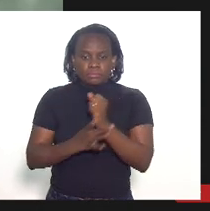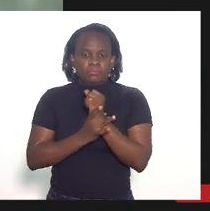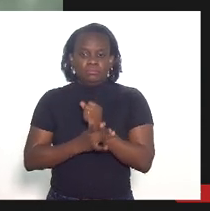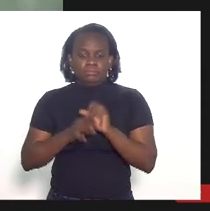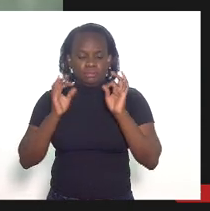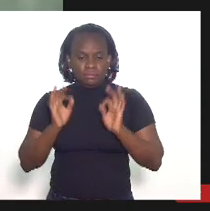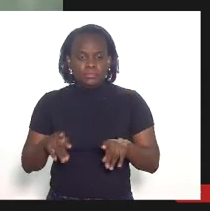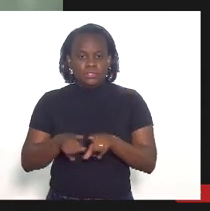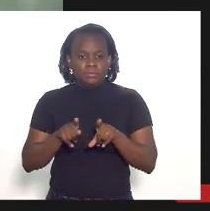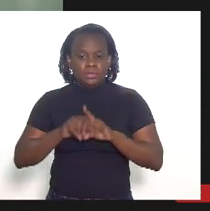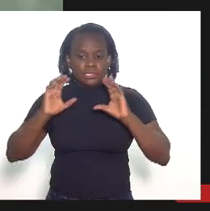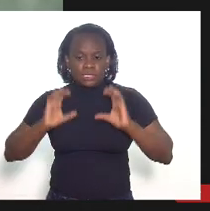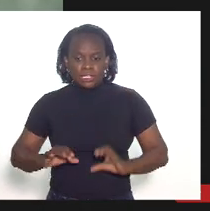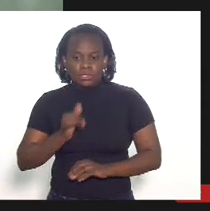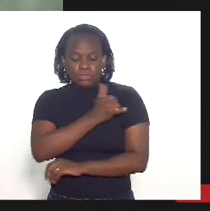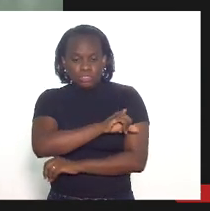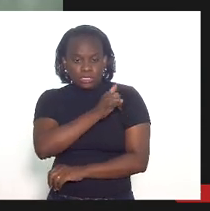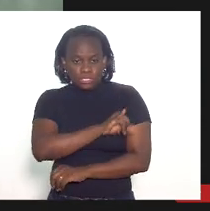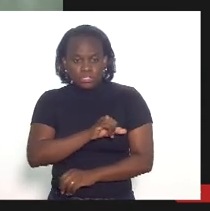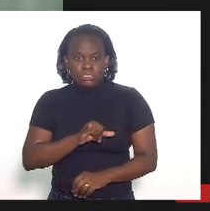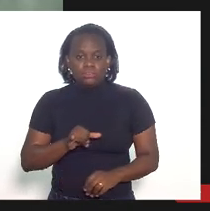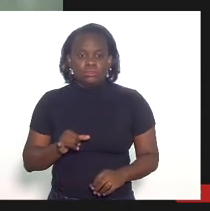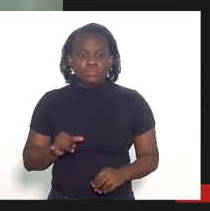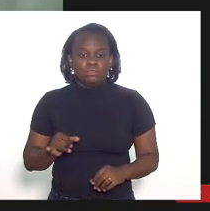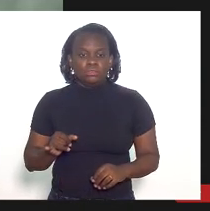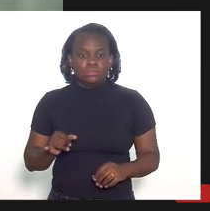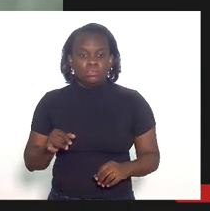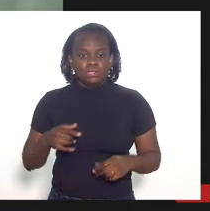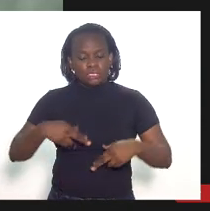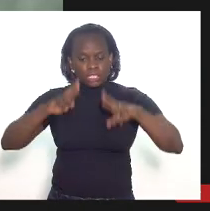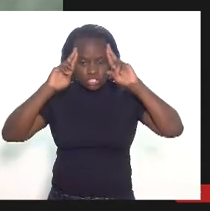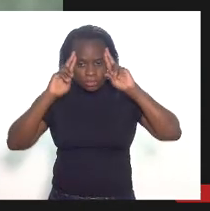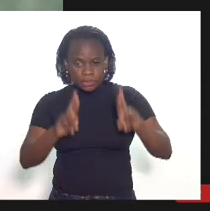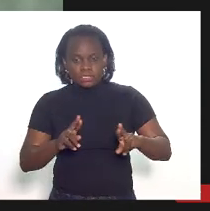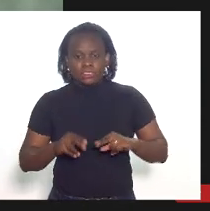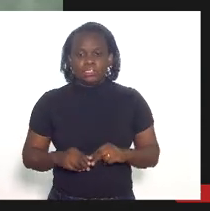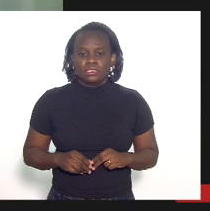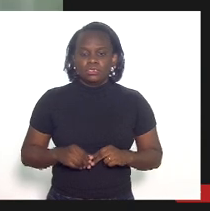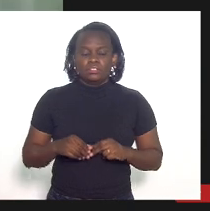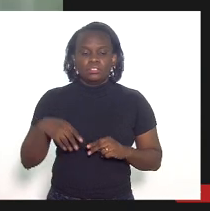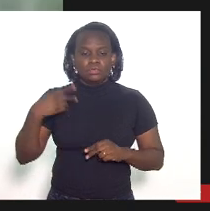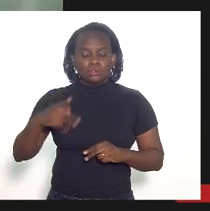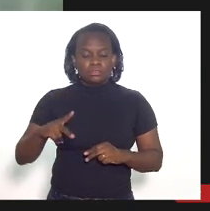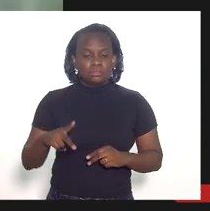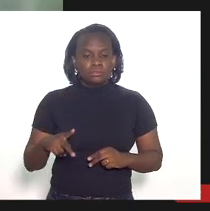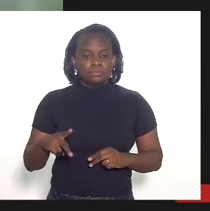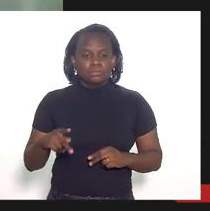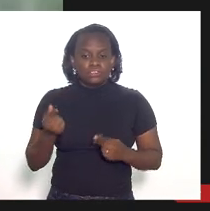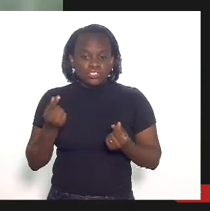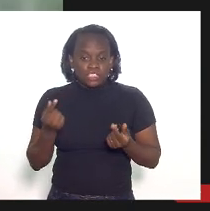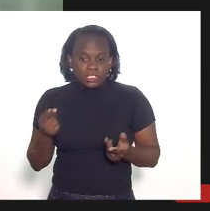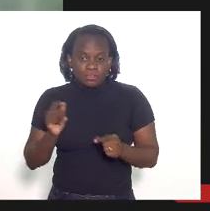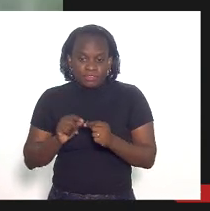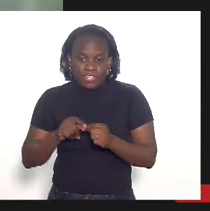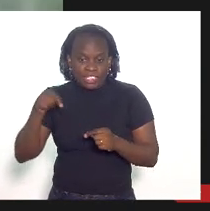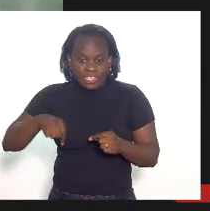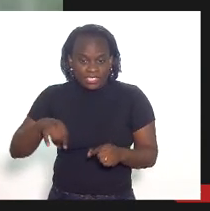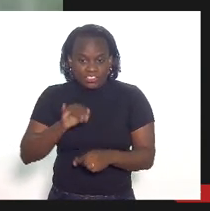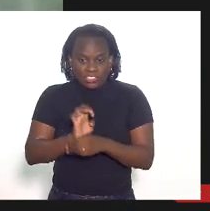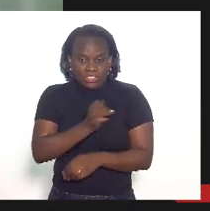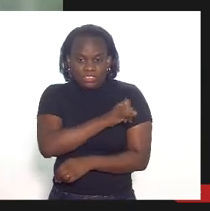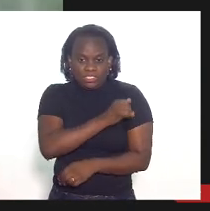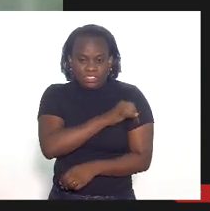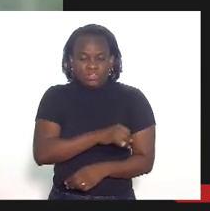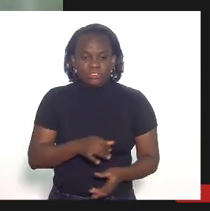e que o cidadão fluminense fosse respeitado no dinheiro que é produzido aqui no nosso